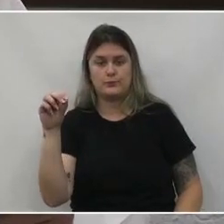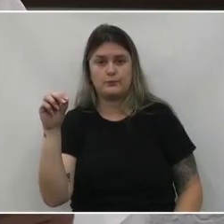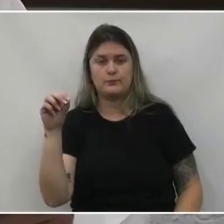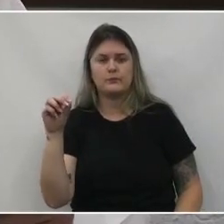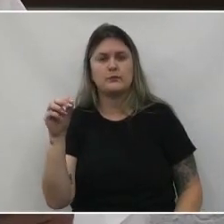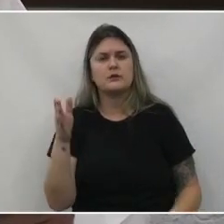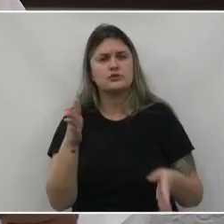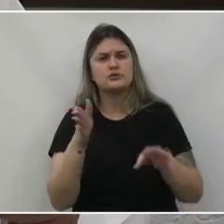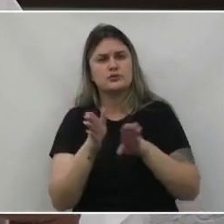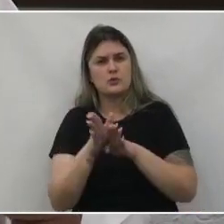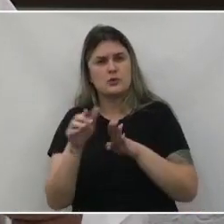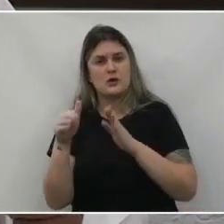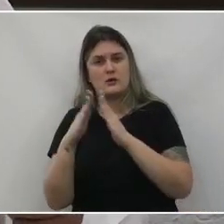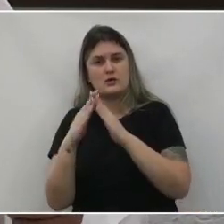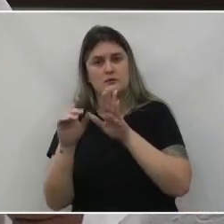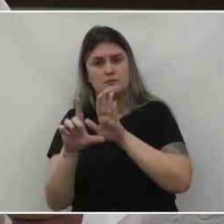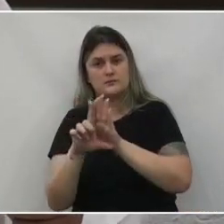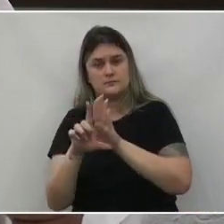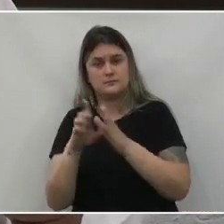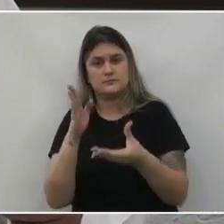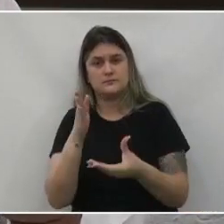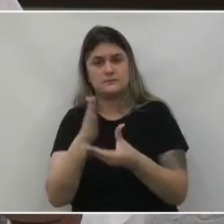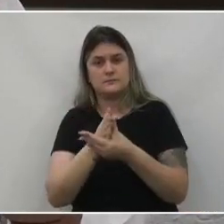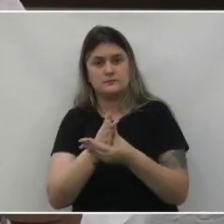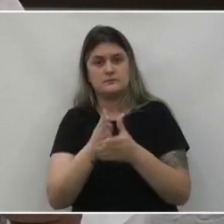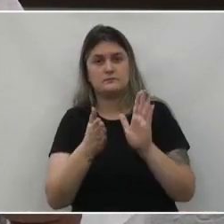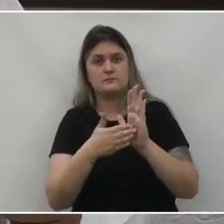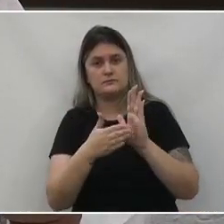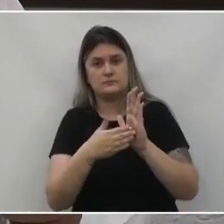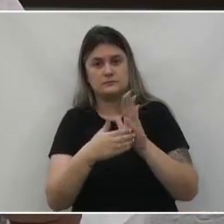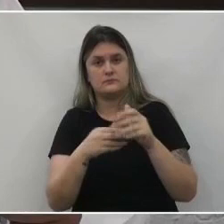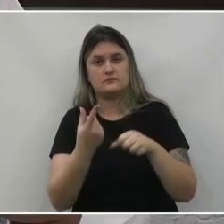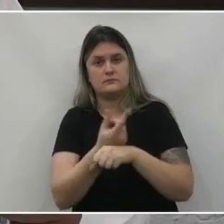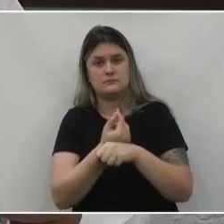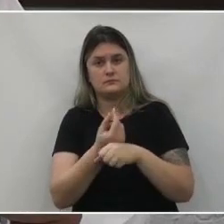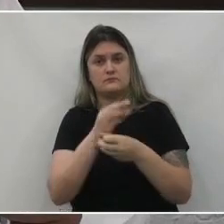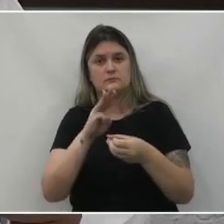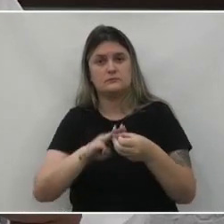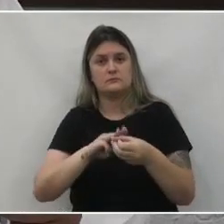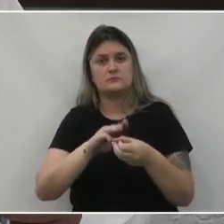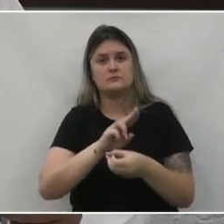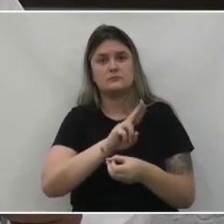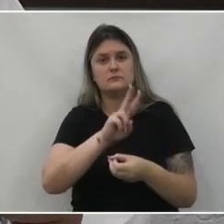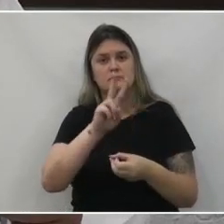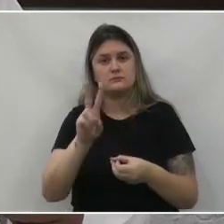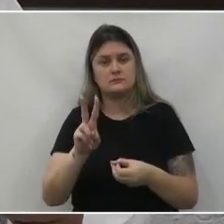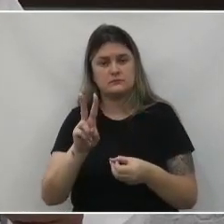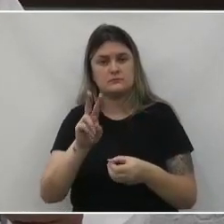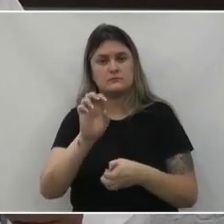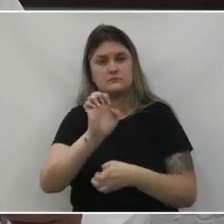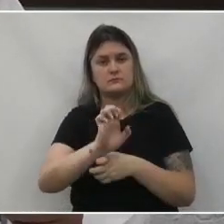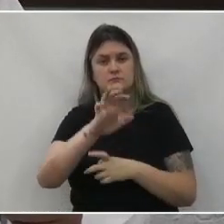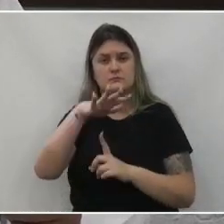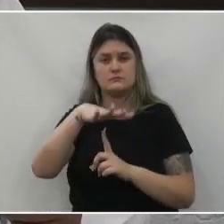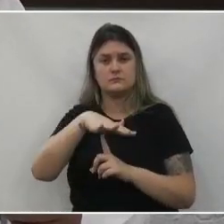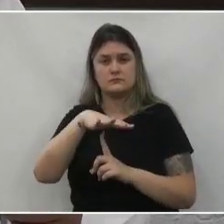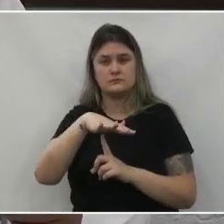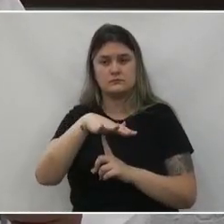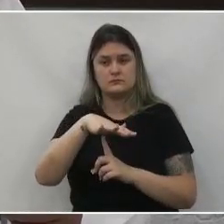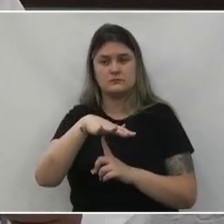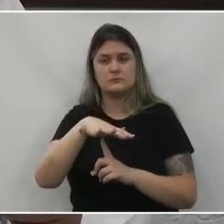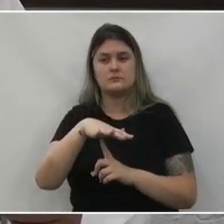chegou a esta casa de leis o processo de prestação de contas do município de união da vitória estado do Paraná